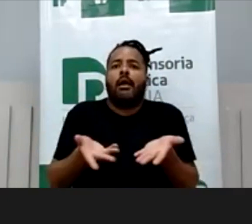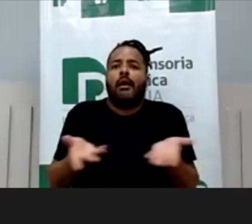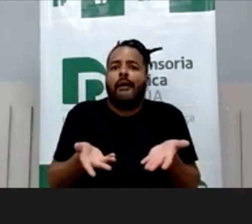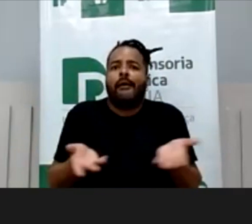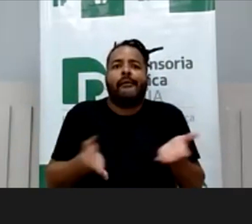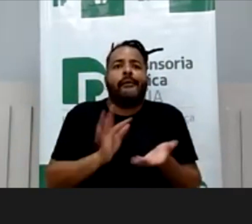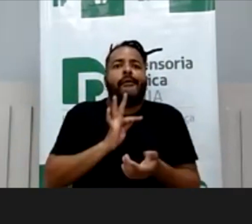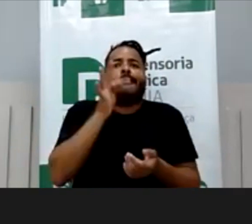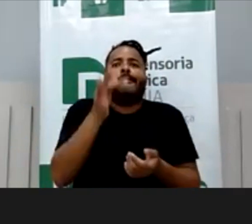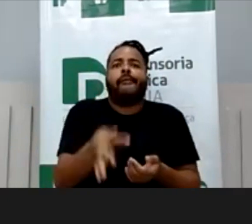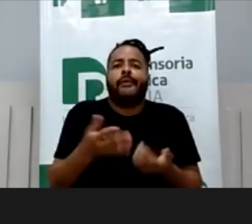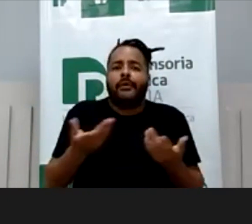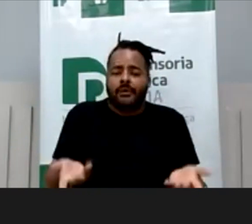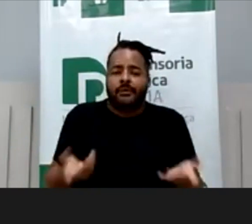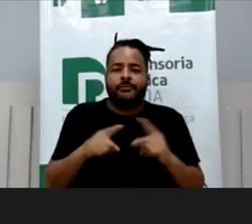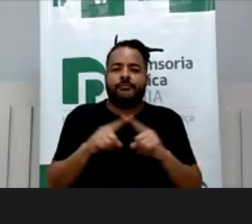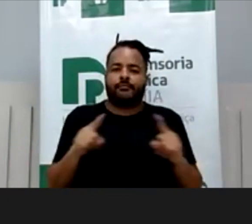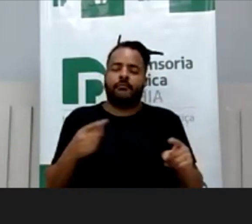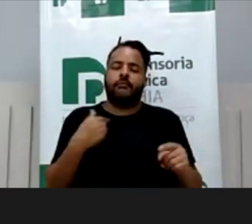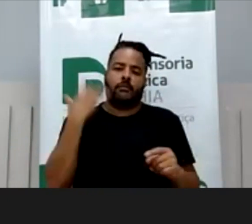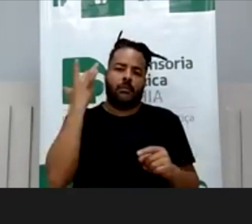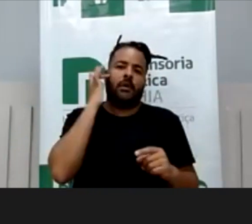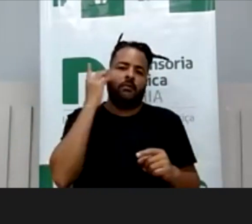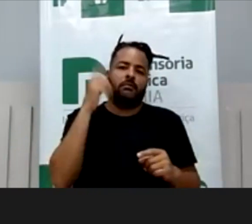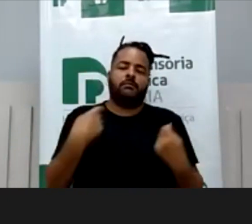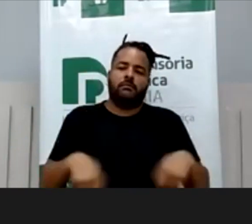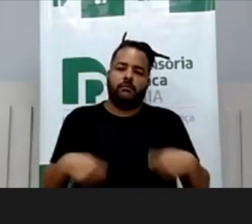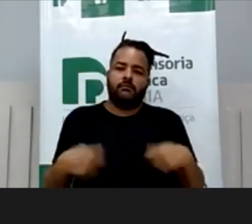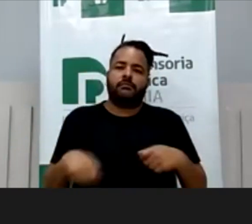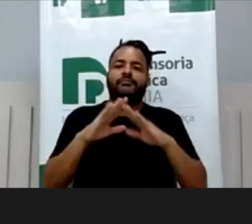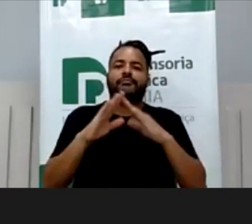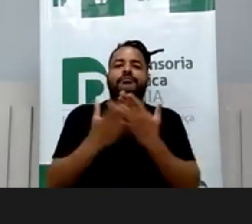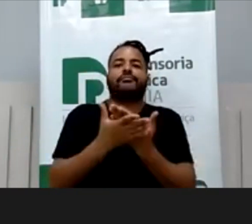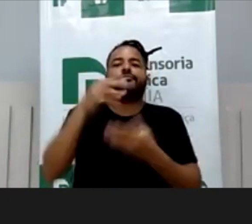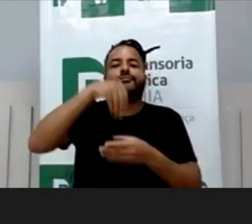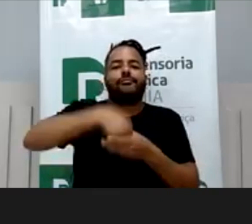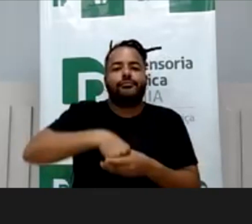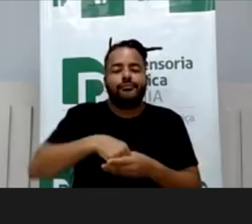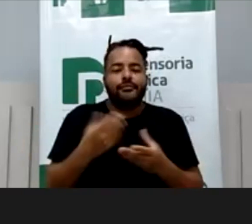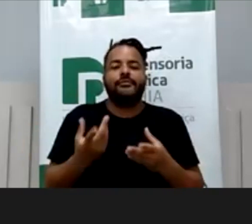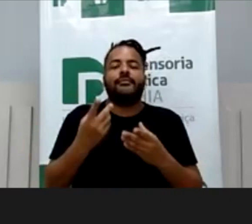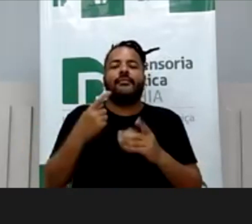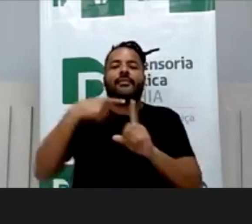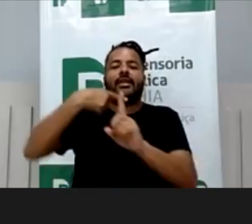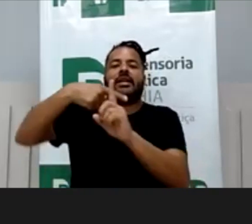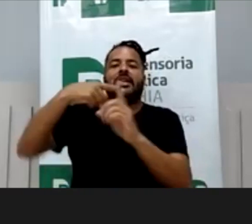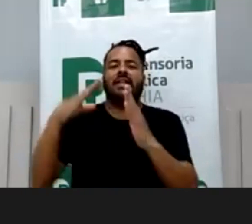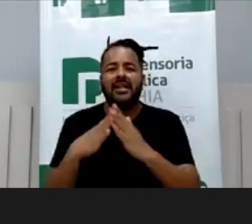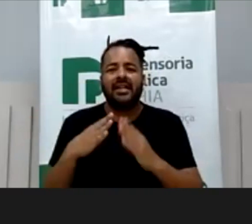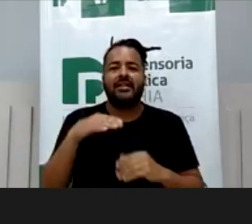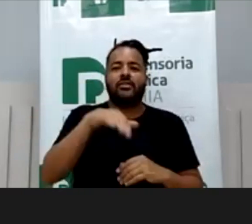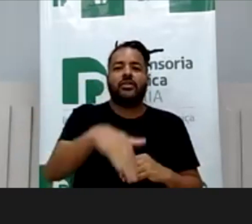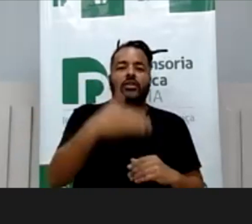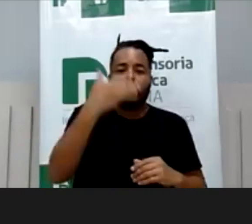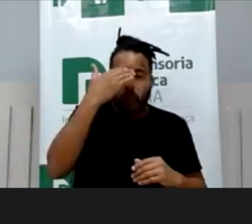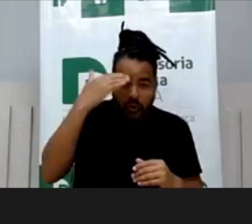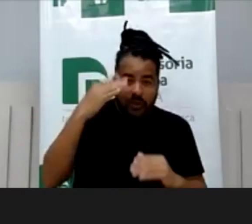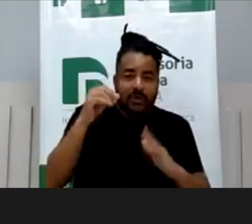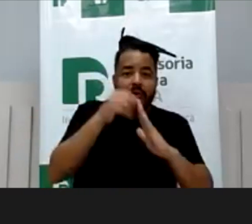e tudo isso? Só que eu acho que esse trabalho precisa ser feito na escola, precisa ser feito na igreja, no terreiro, em qualquer lugar que tiver